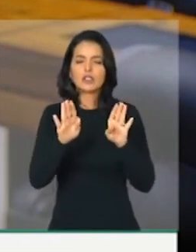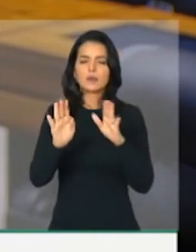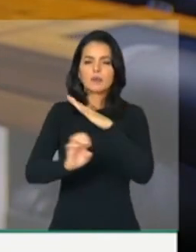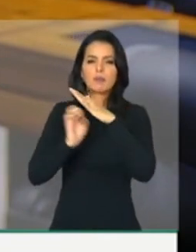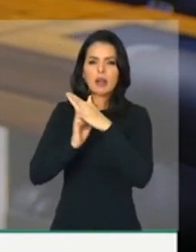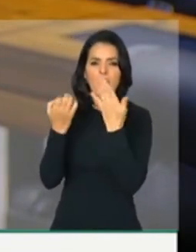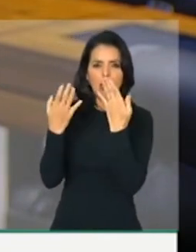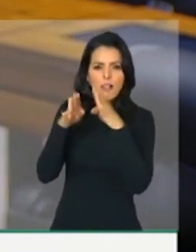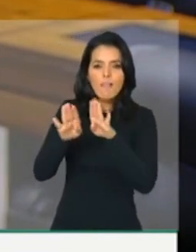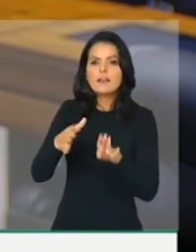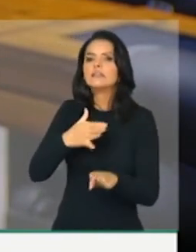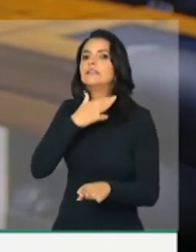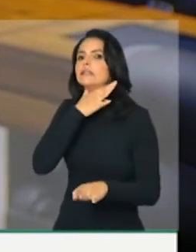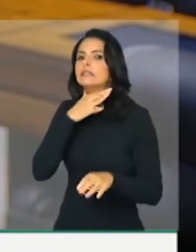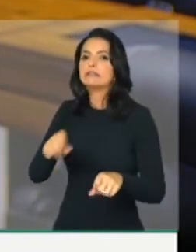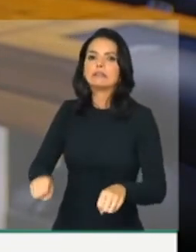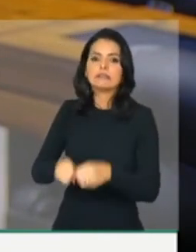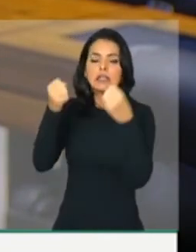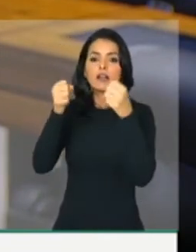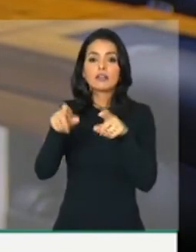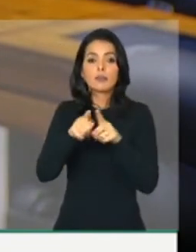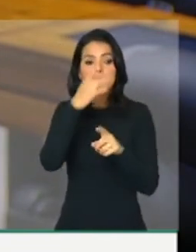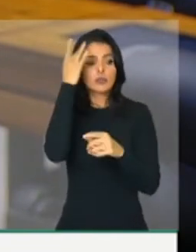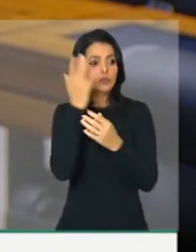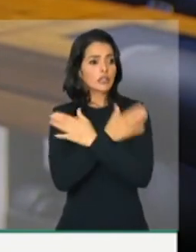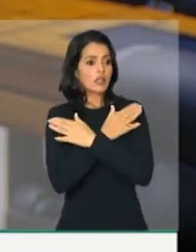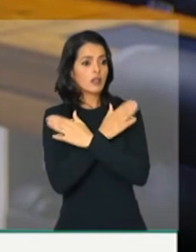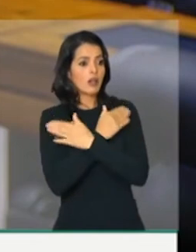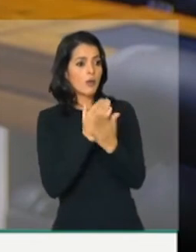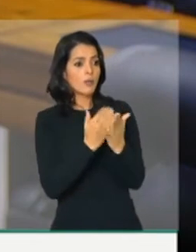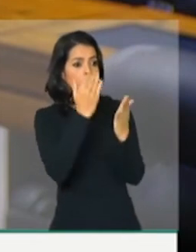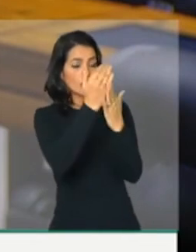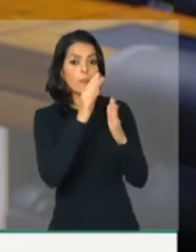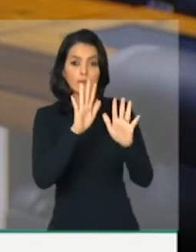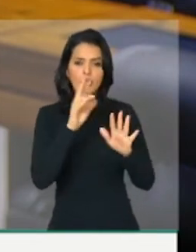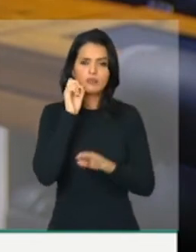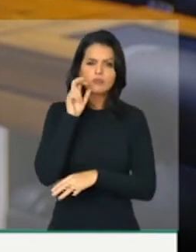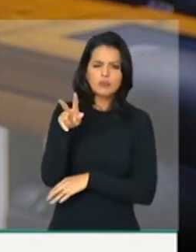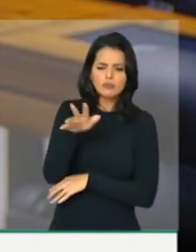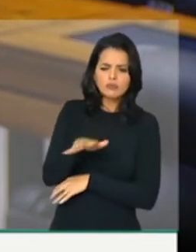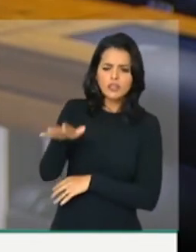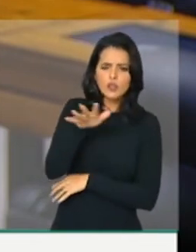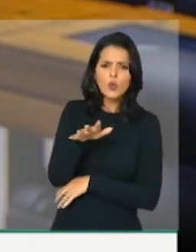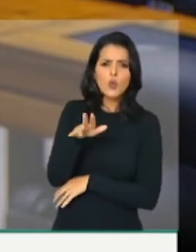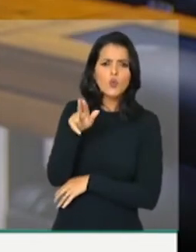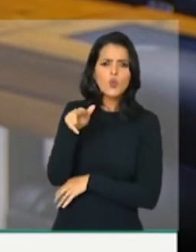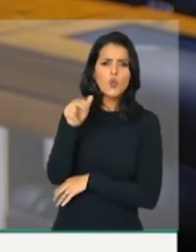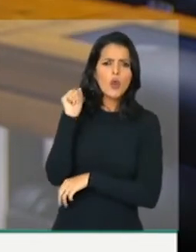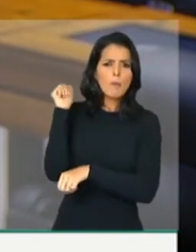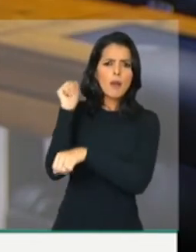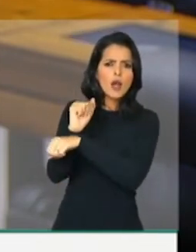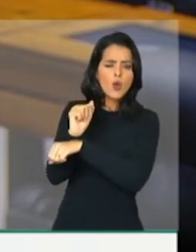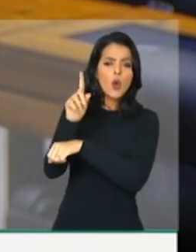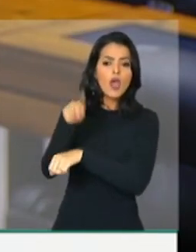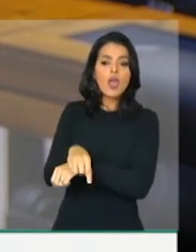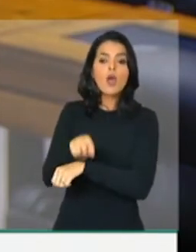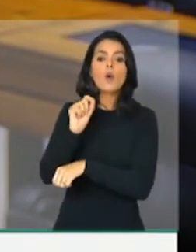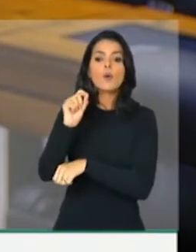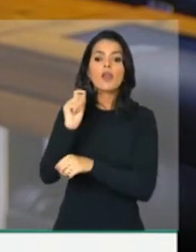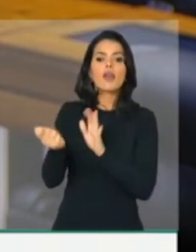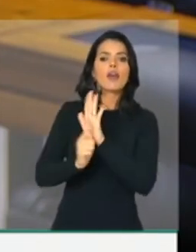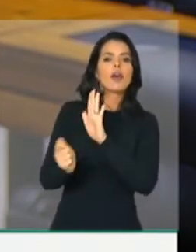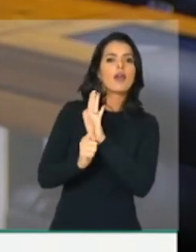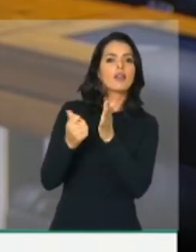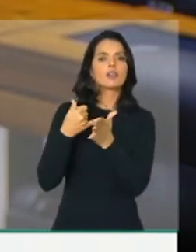mas nós temos visto que o setor onde não parou em momento algum foi o setor de tráfico de drogas.